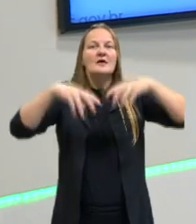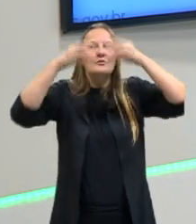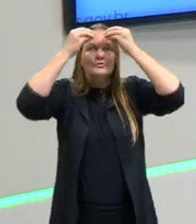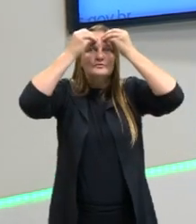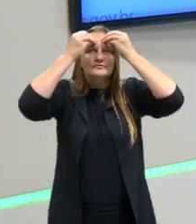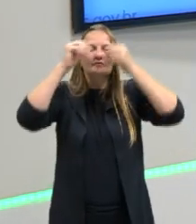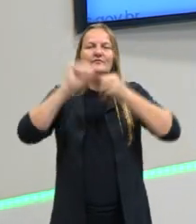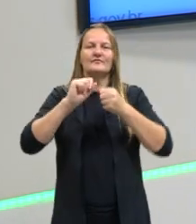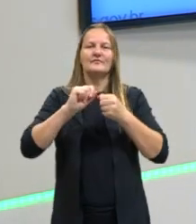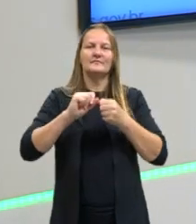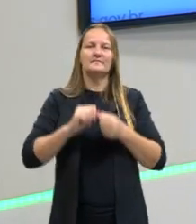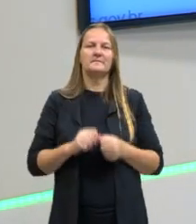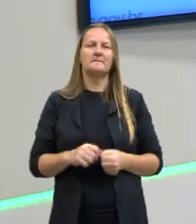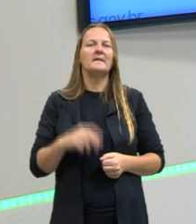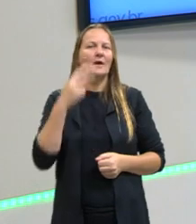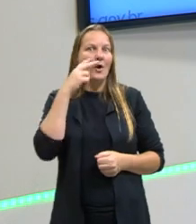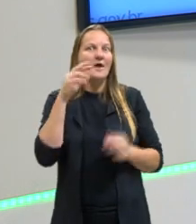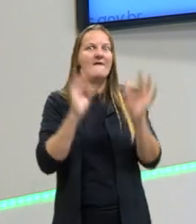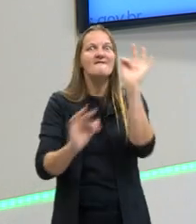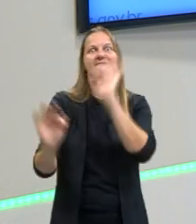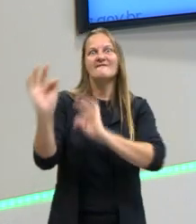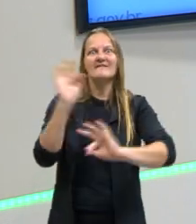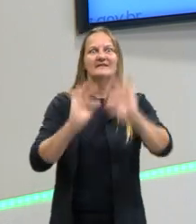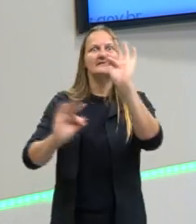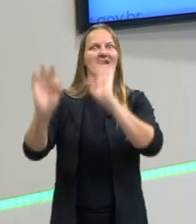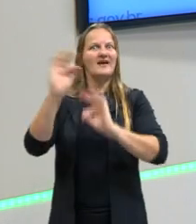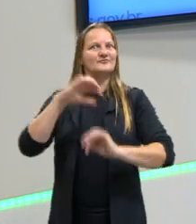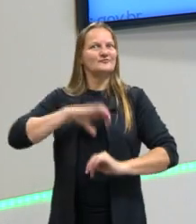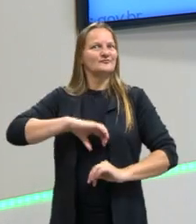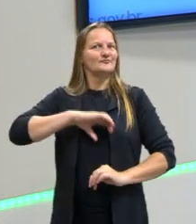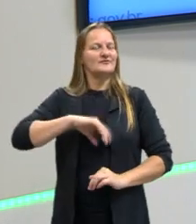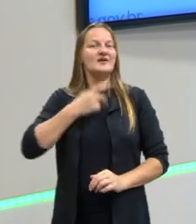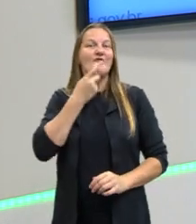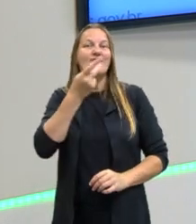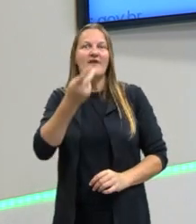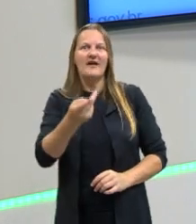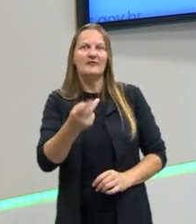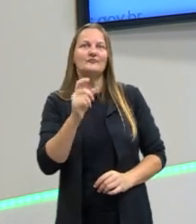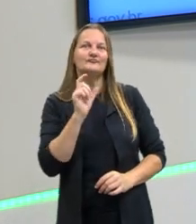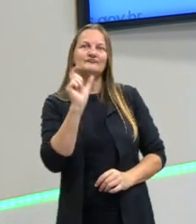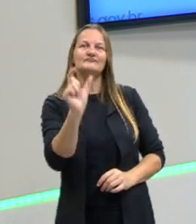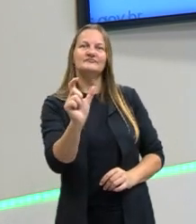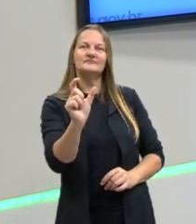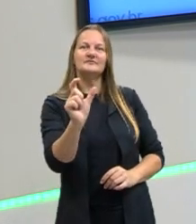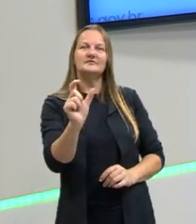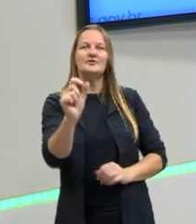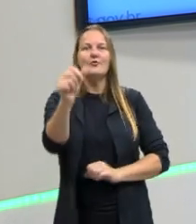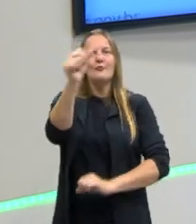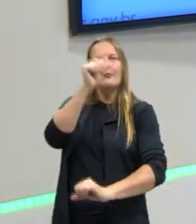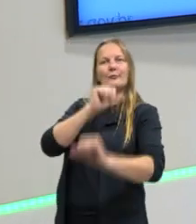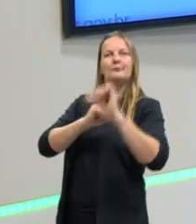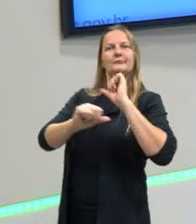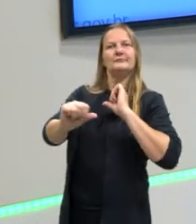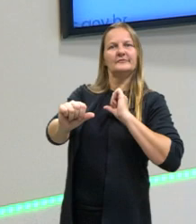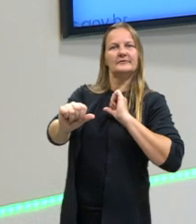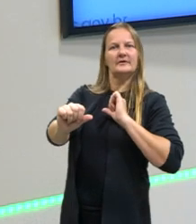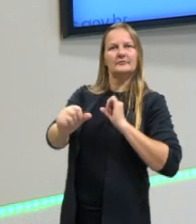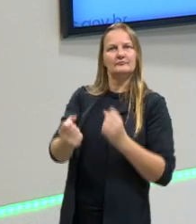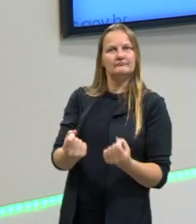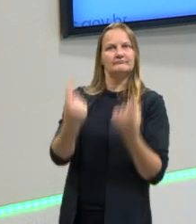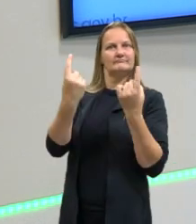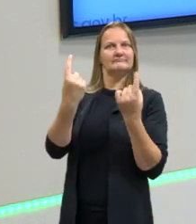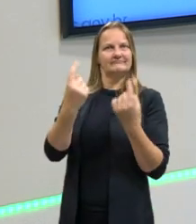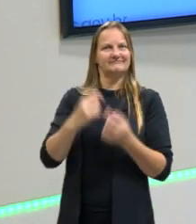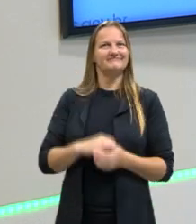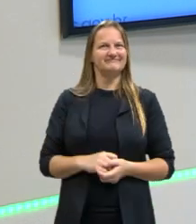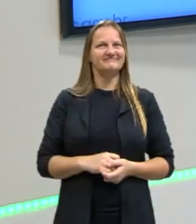faz. Olha como é fantástica a língua portuguesa. Eu digo algo querendo dizer exatamente o oposto àquilo.